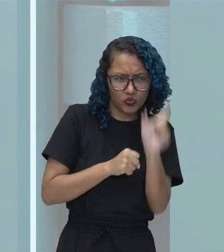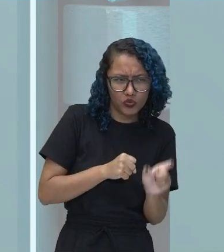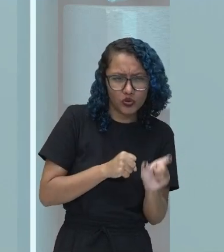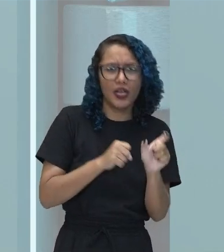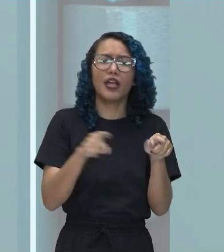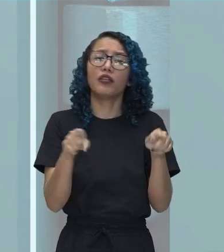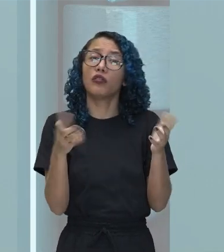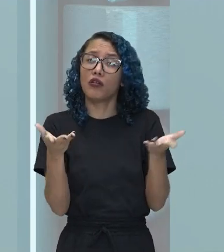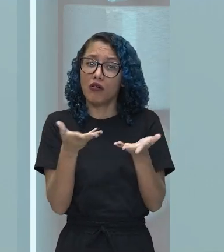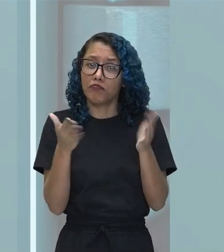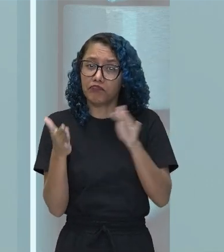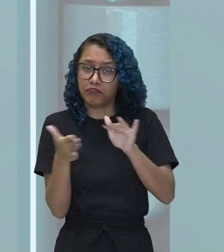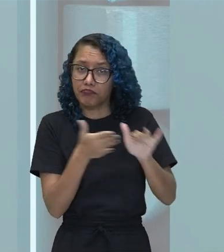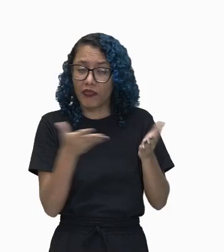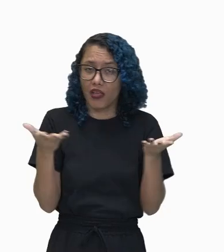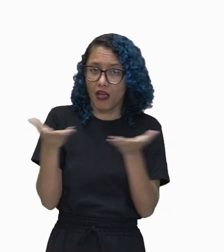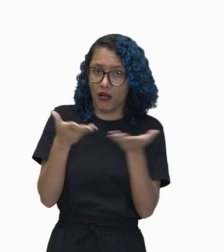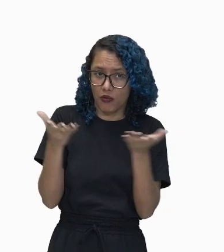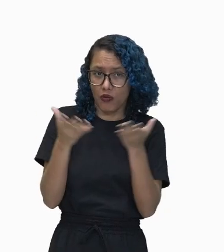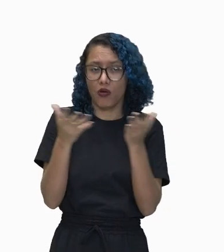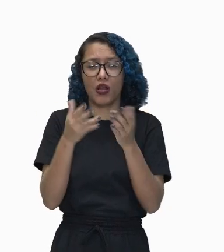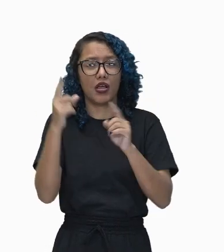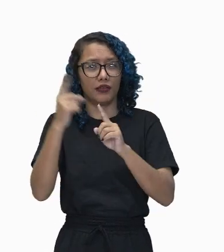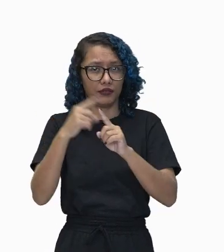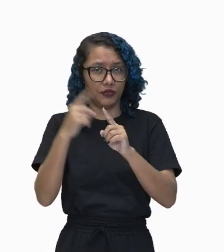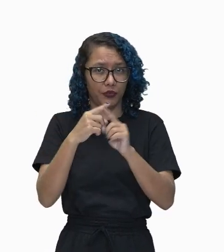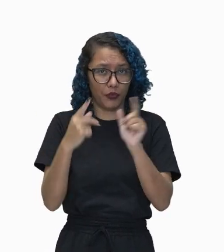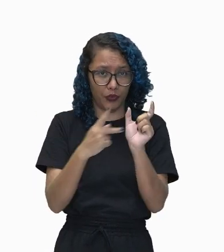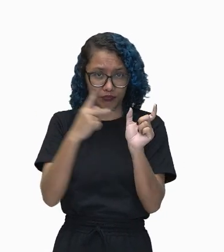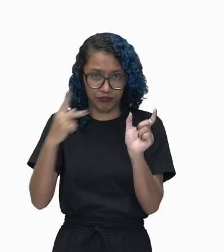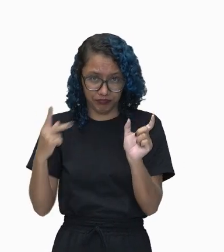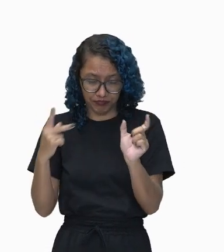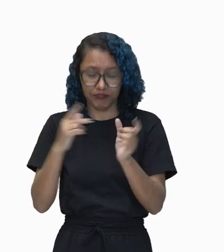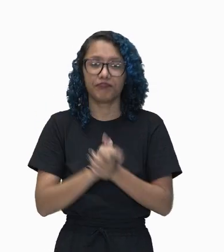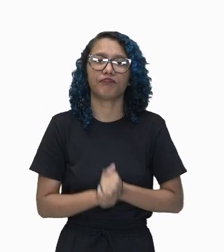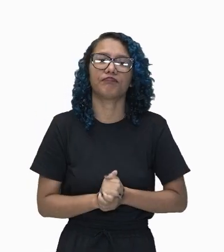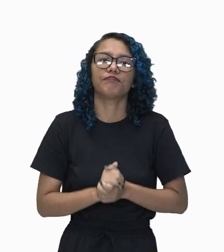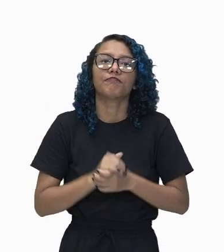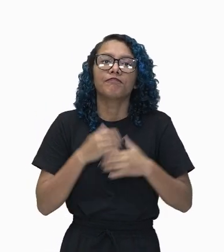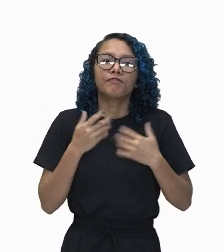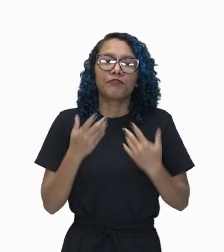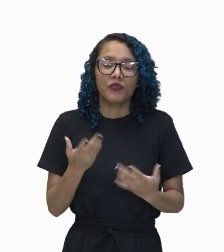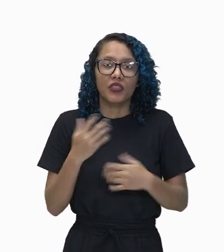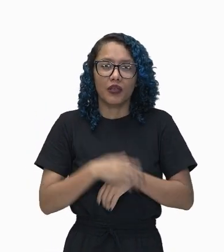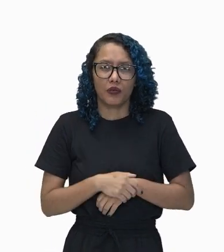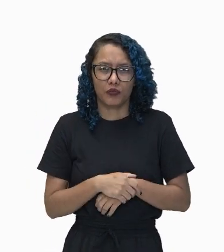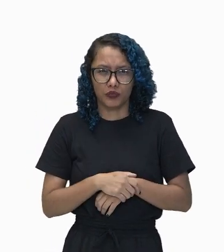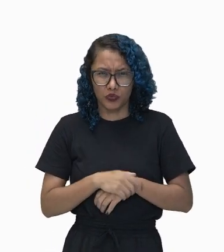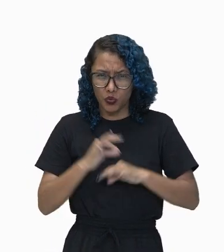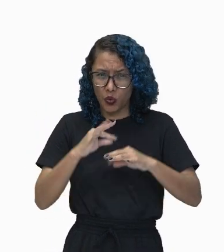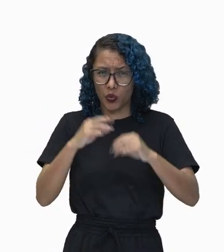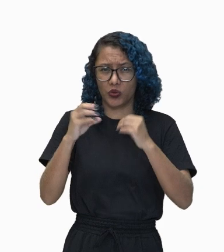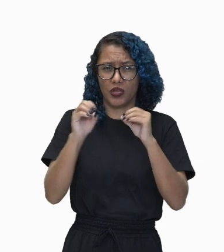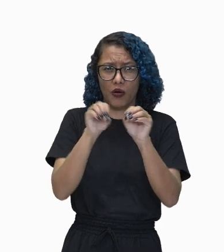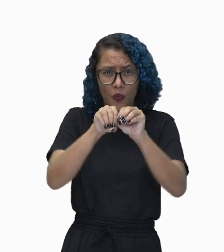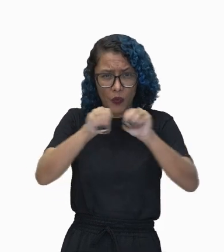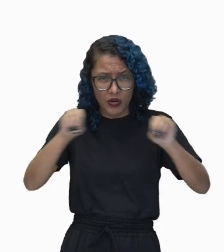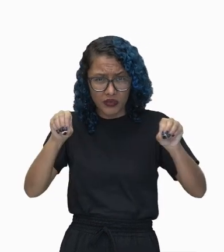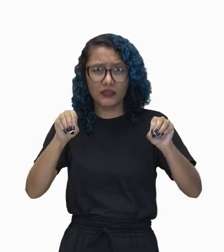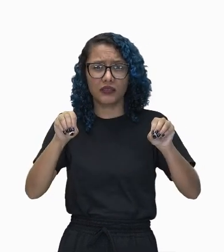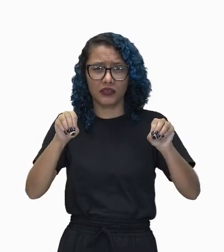de predicado. Então vamos lá. Olha só. Toda oração é composta por duas partes principais que chamamos de